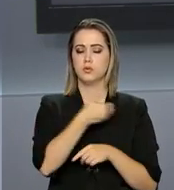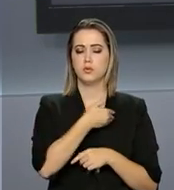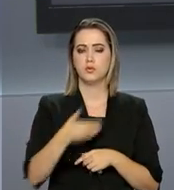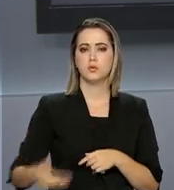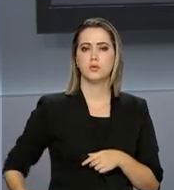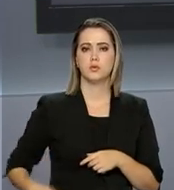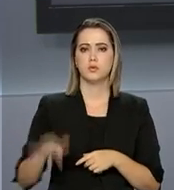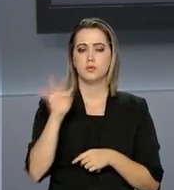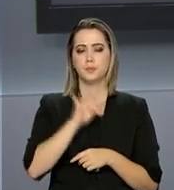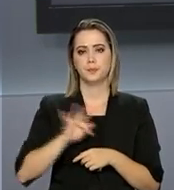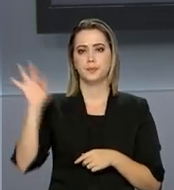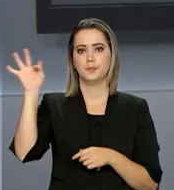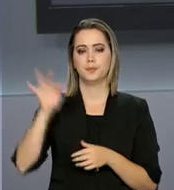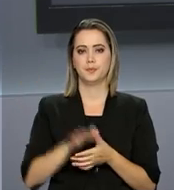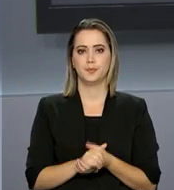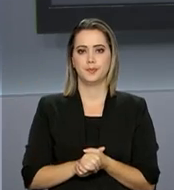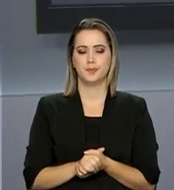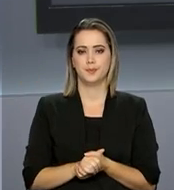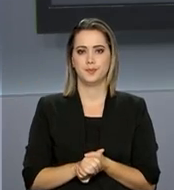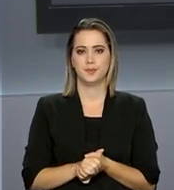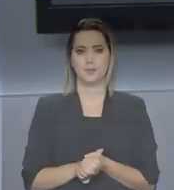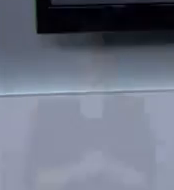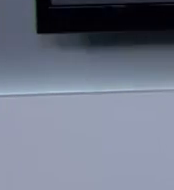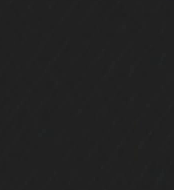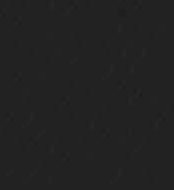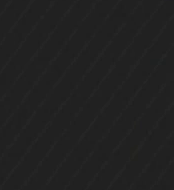na NBR, a TV do governo federal.